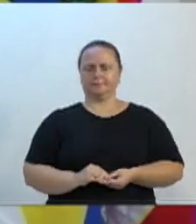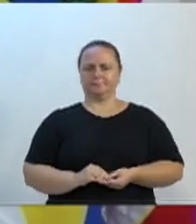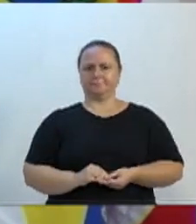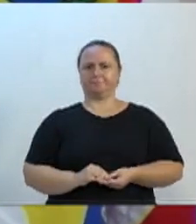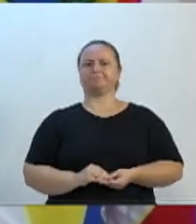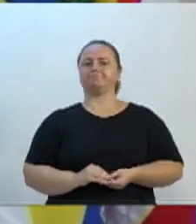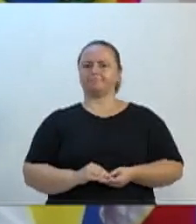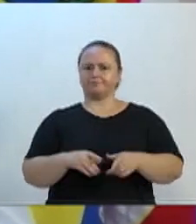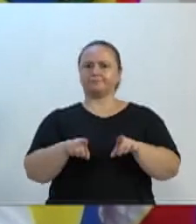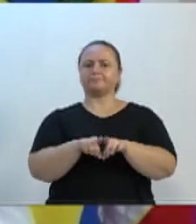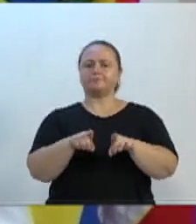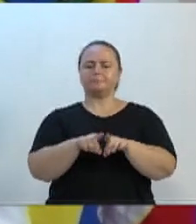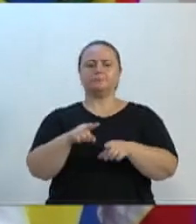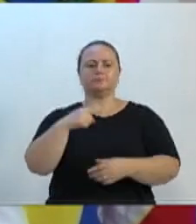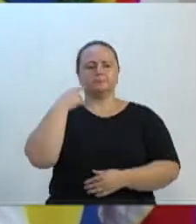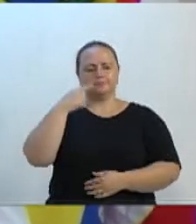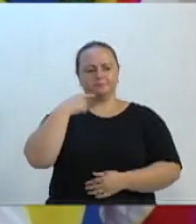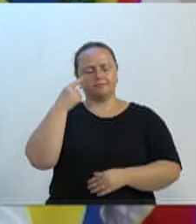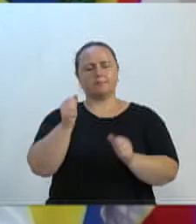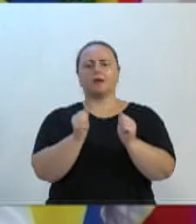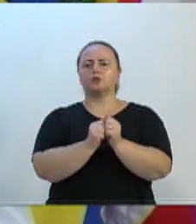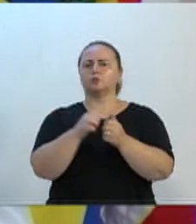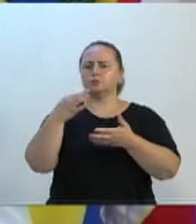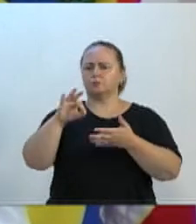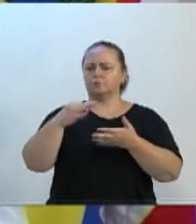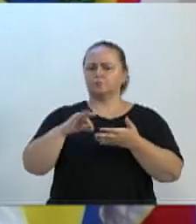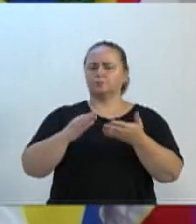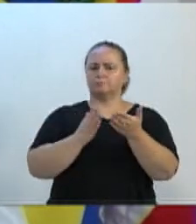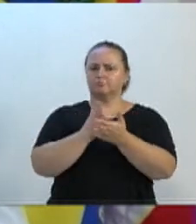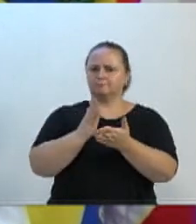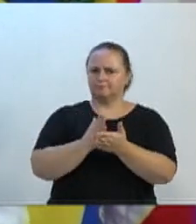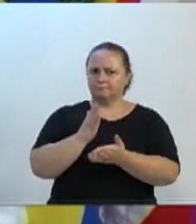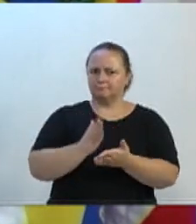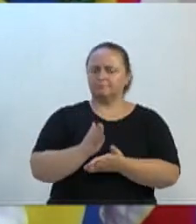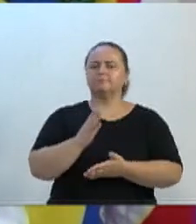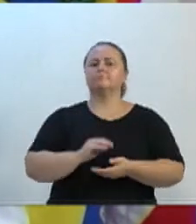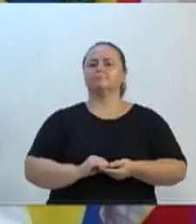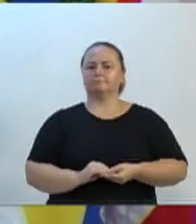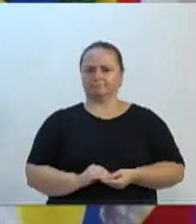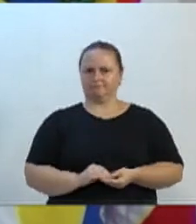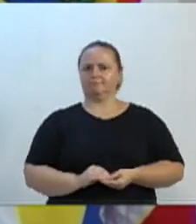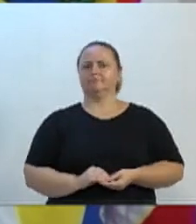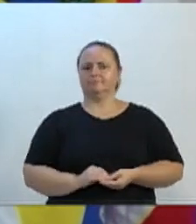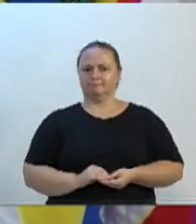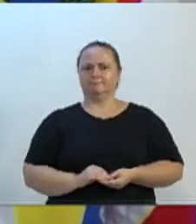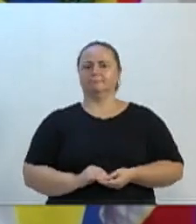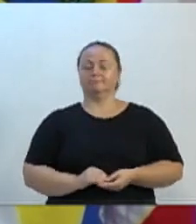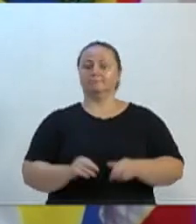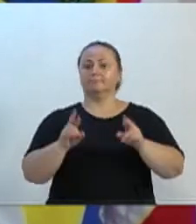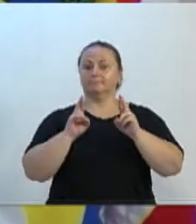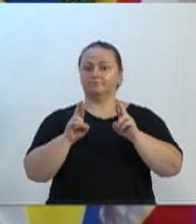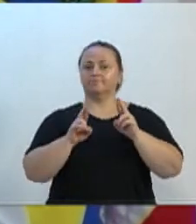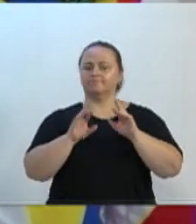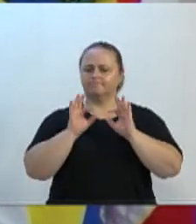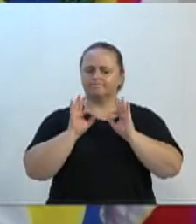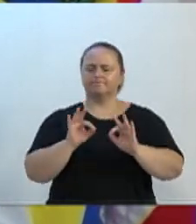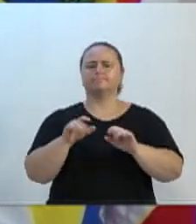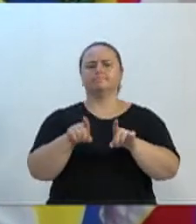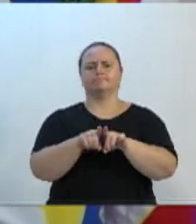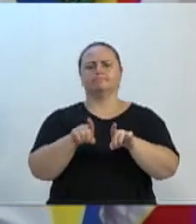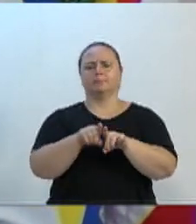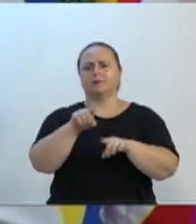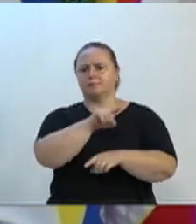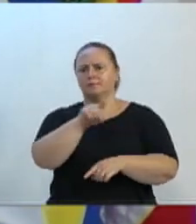presente, assinando. A gente tem feito isso de uma forma e, em breve, com certeza, o senhor também vai receber todas as informações.